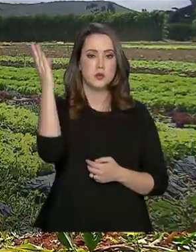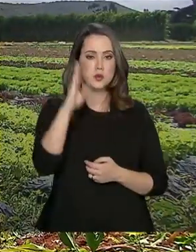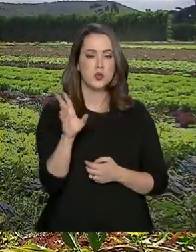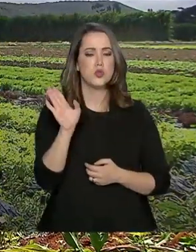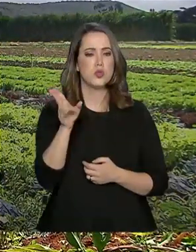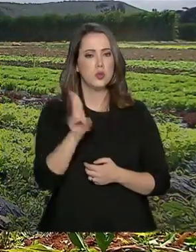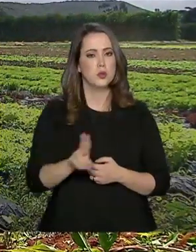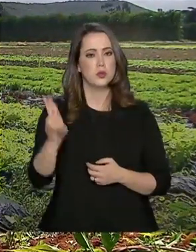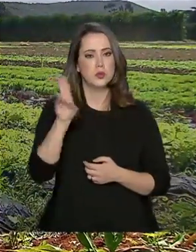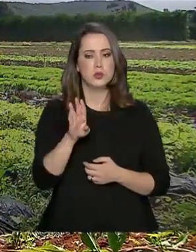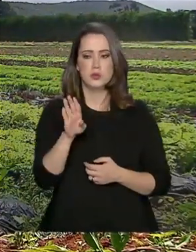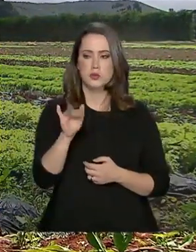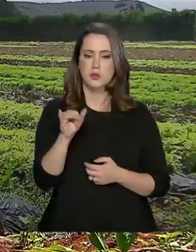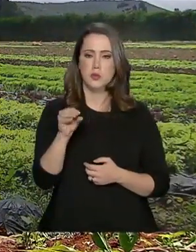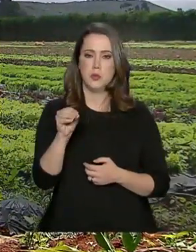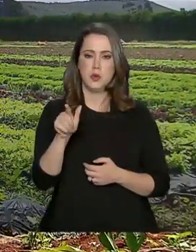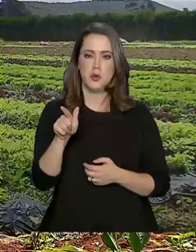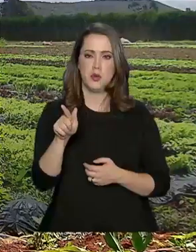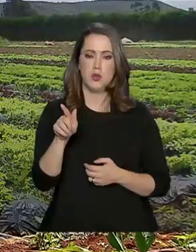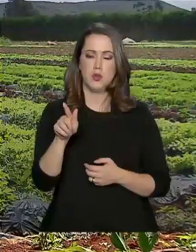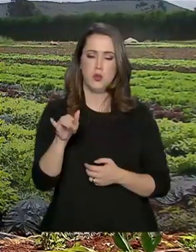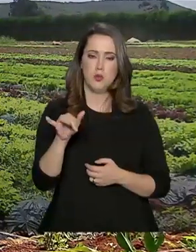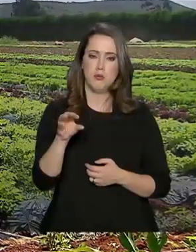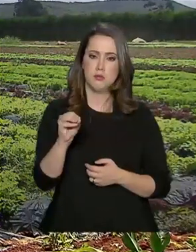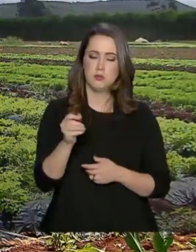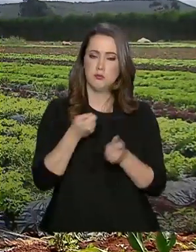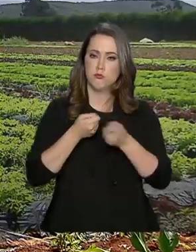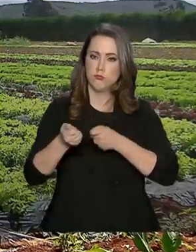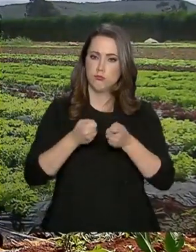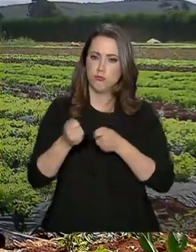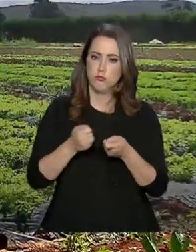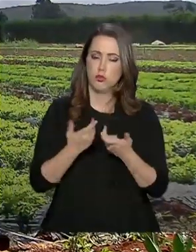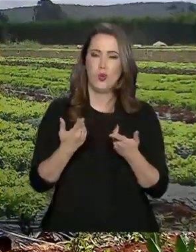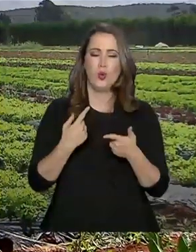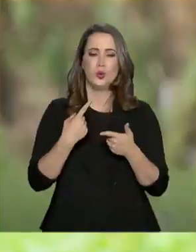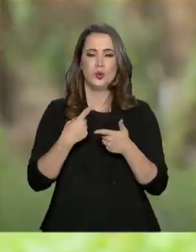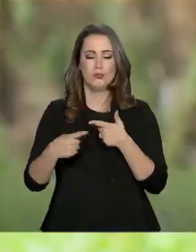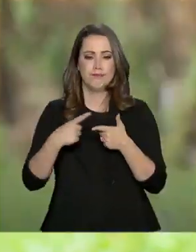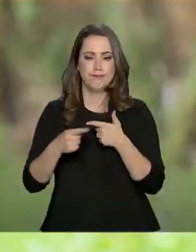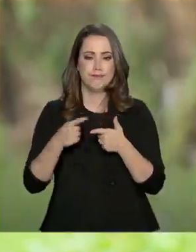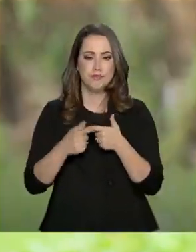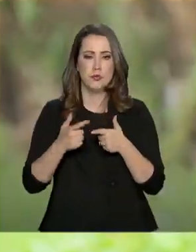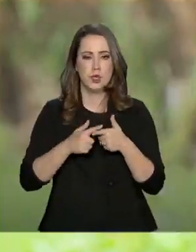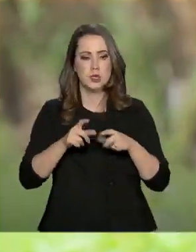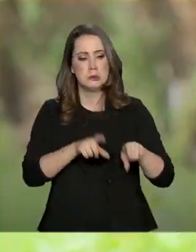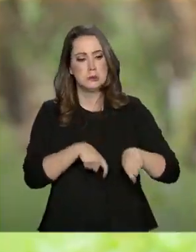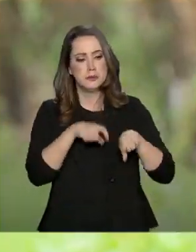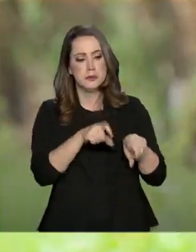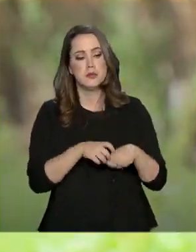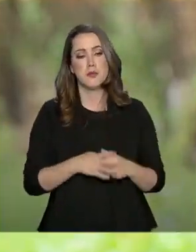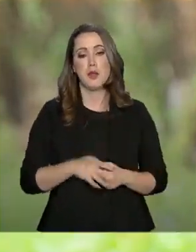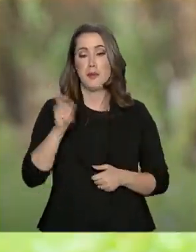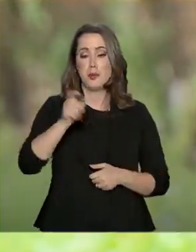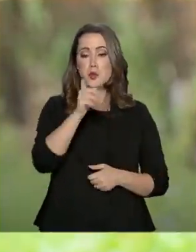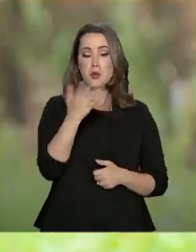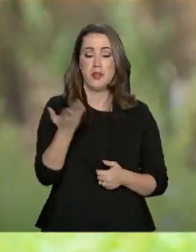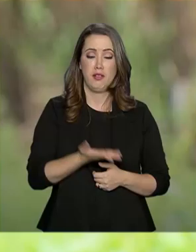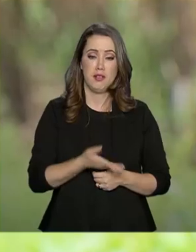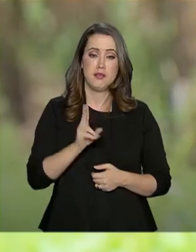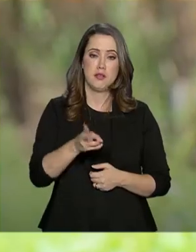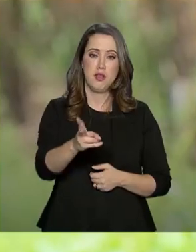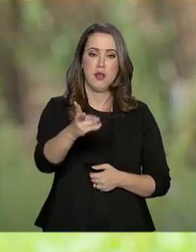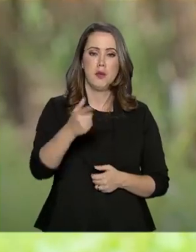já utilizam biológicos para o controle de pragas e doenças nas lavouras. O colaborador que está aqui direto lutando com